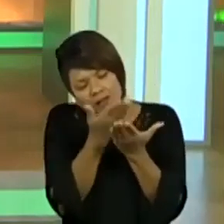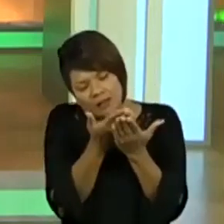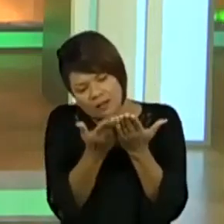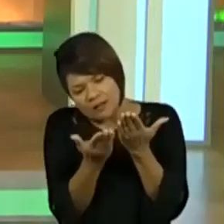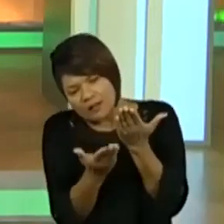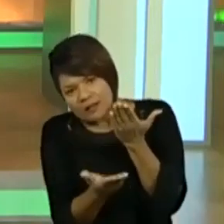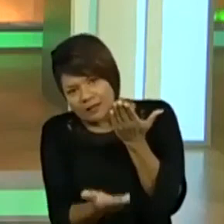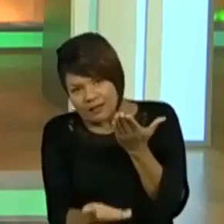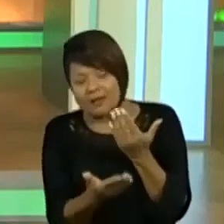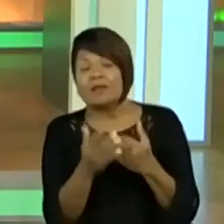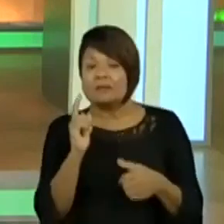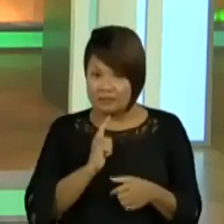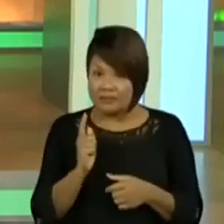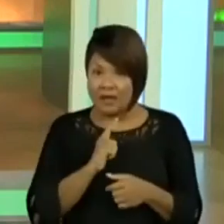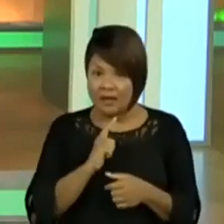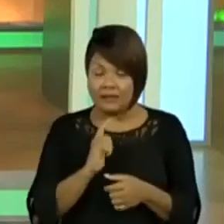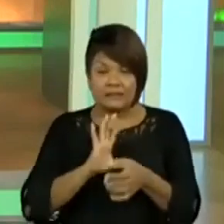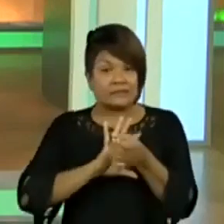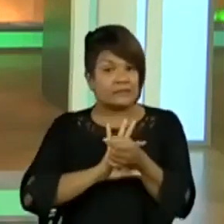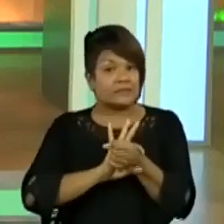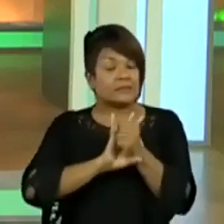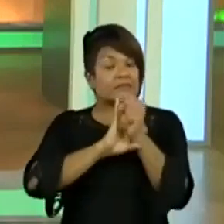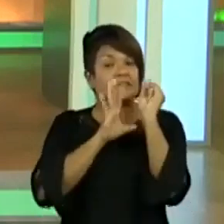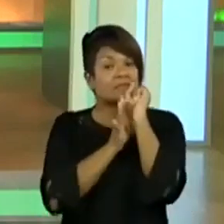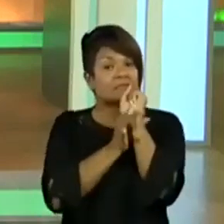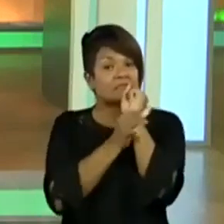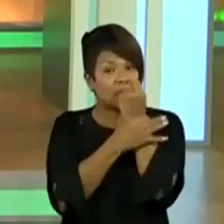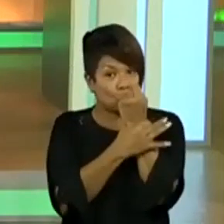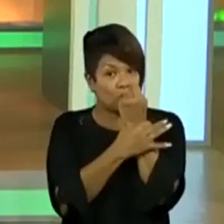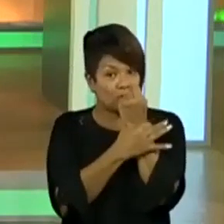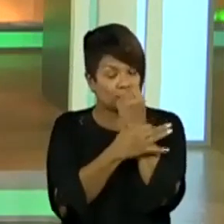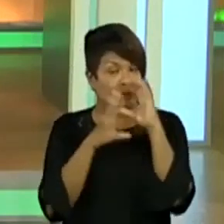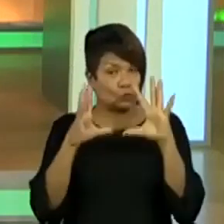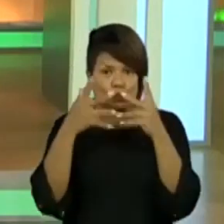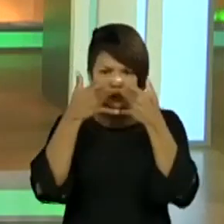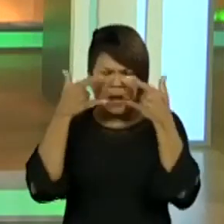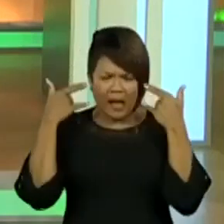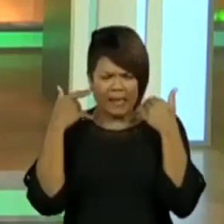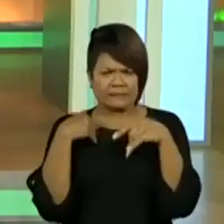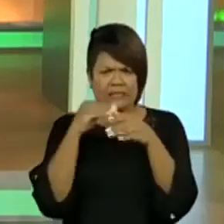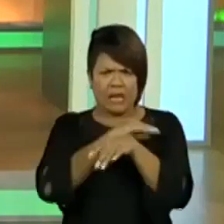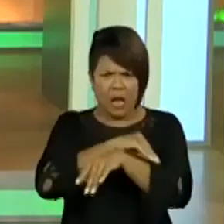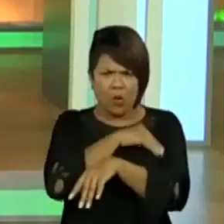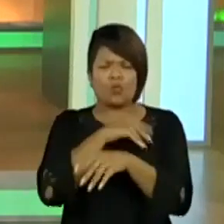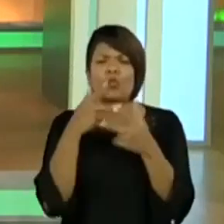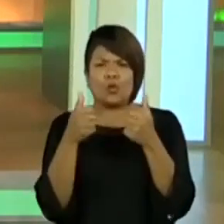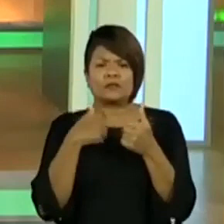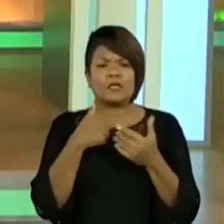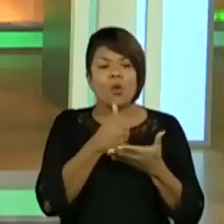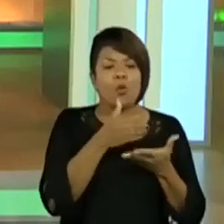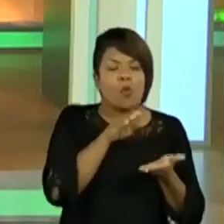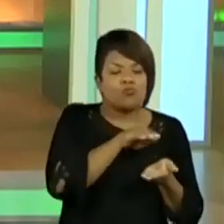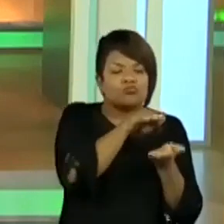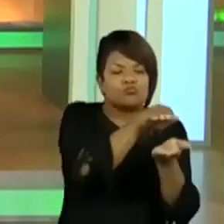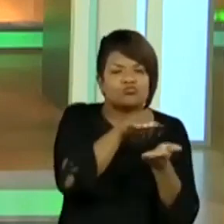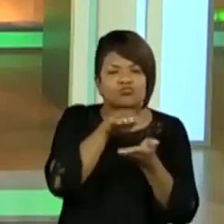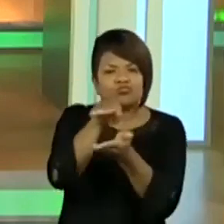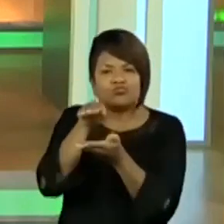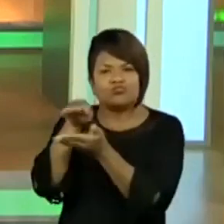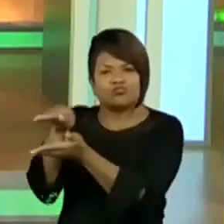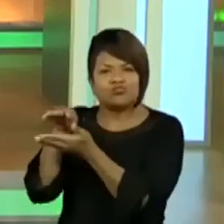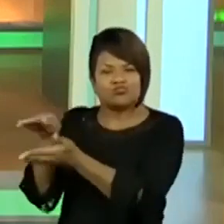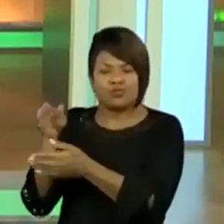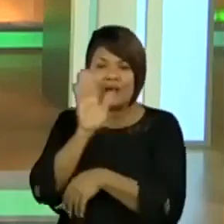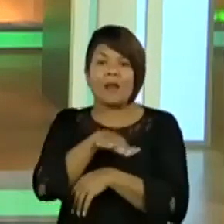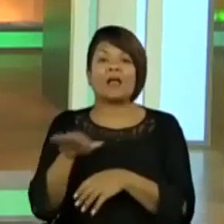estrutura de segurança, eu dei um jeito de levar para eles. Isso, dei um jeito. Ah, mas não é